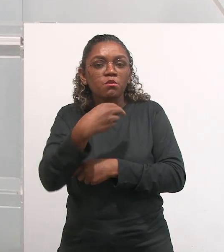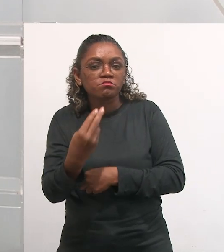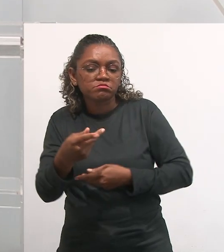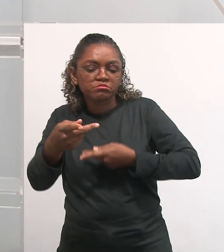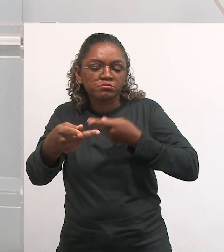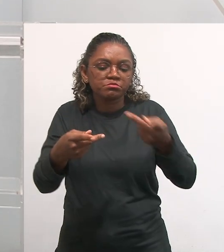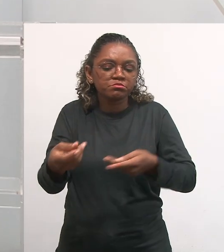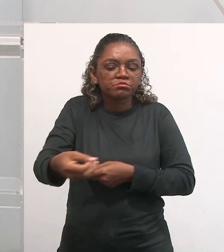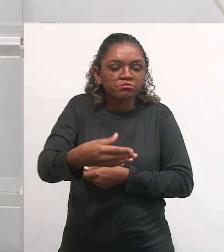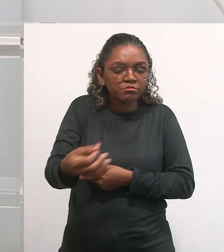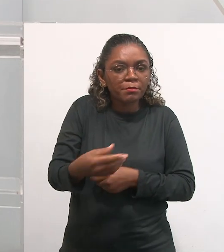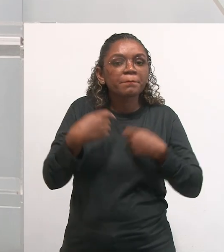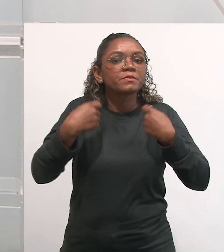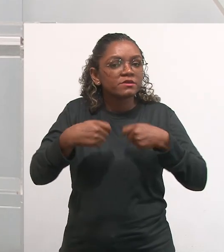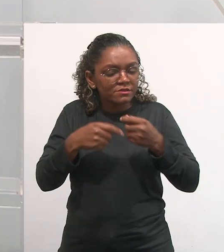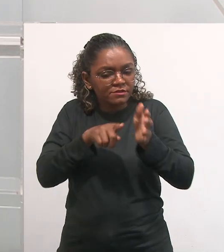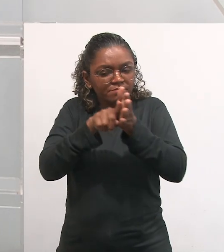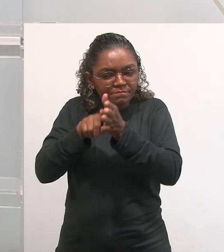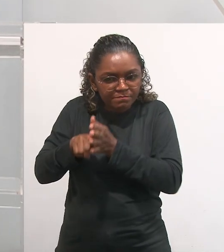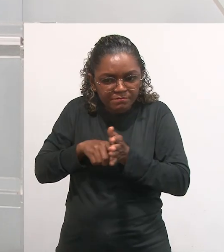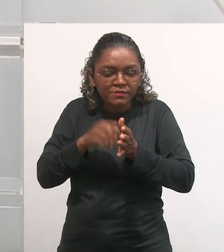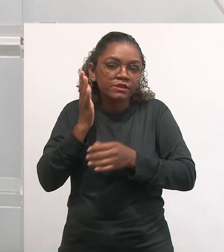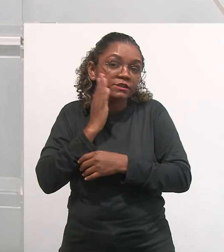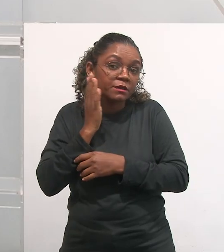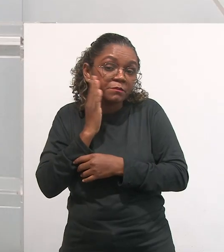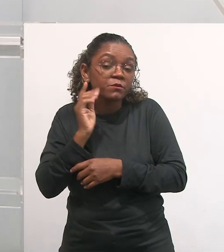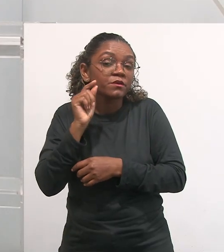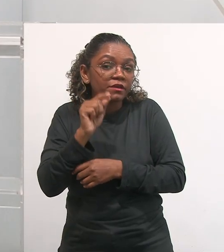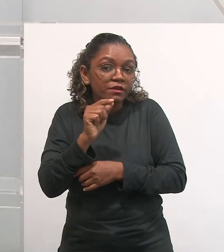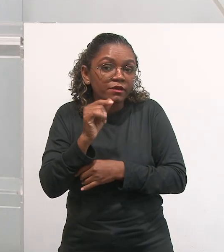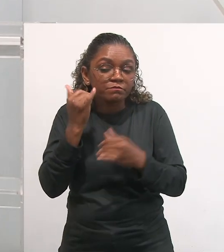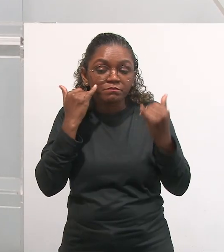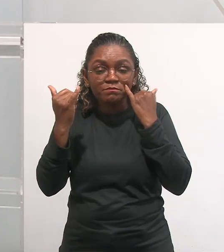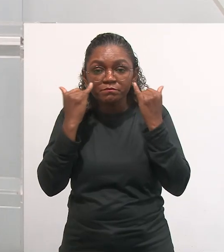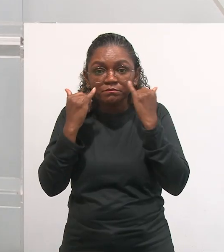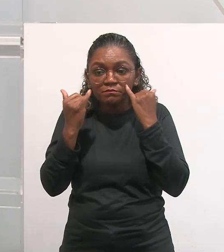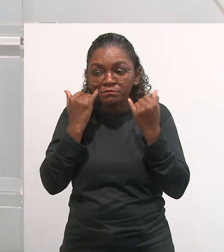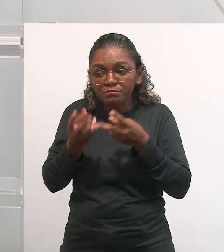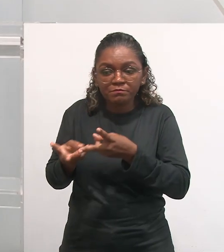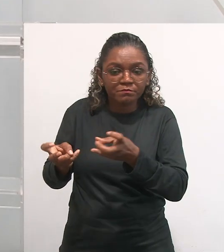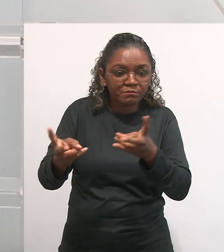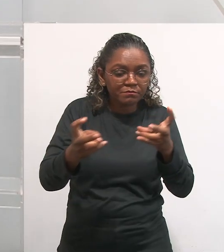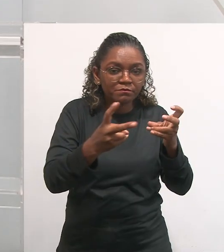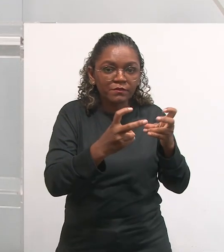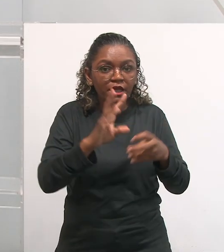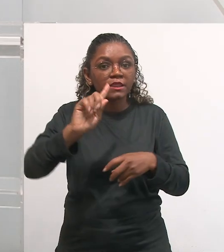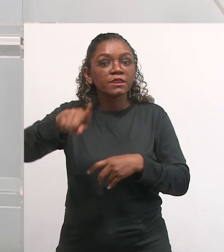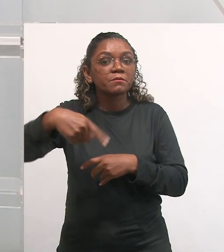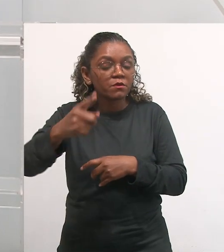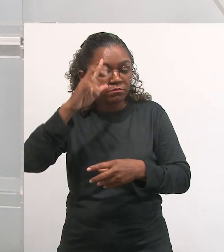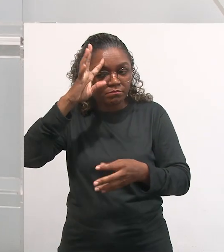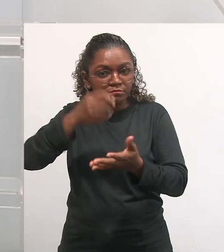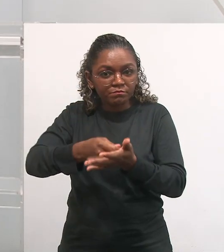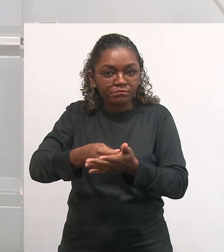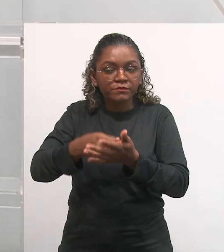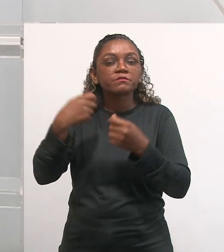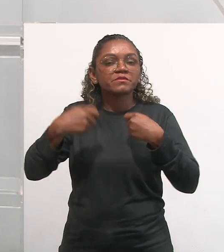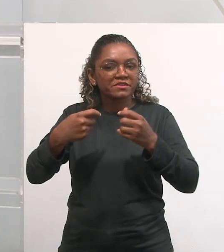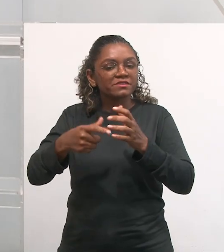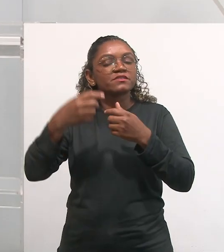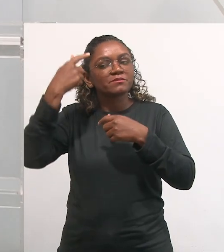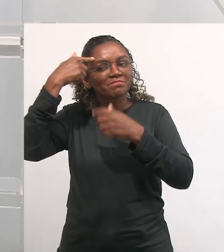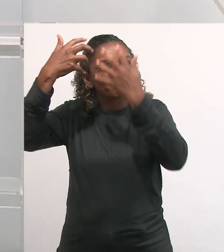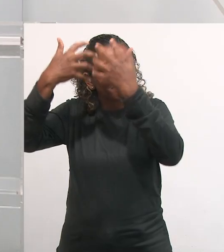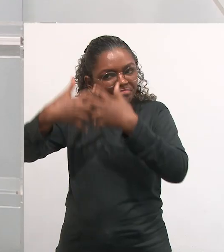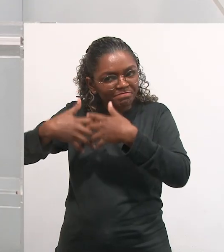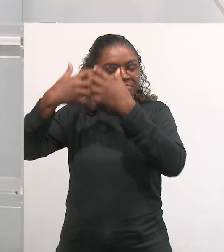Ela é sempre instrumento para me dar dados para tomada de decisão. Então, há uma reflexão a ser feita